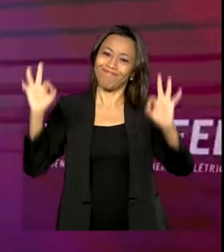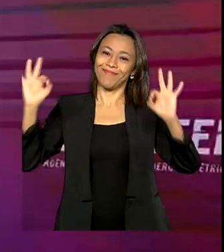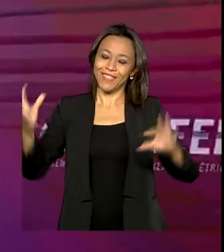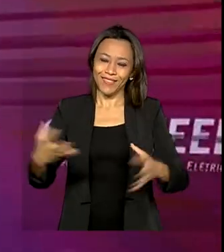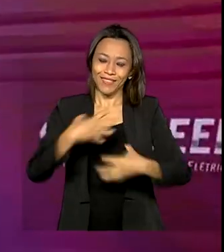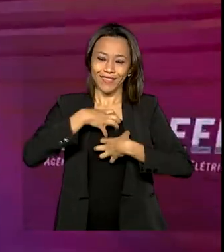orgulhamos disso.